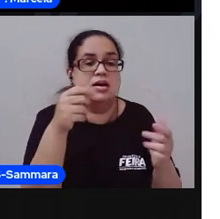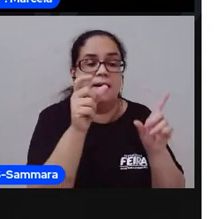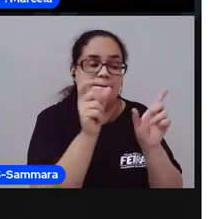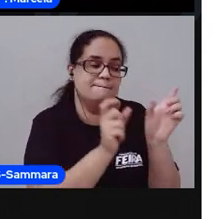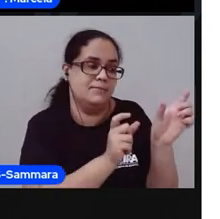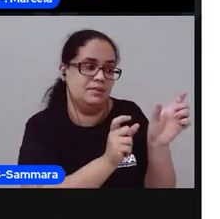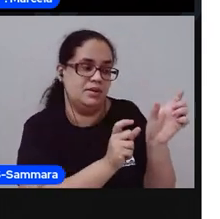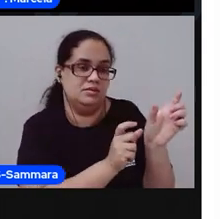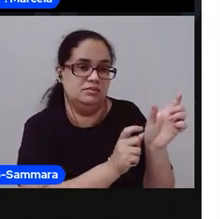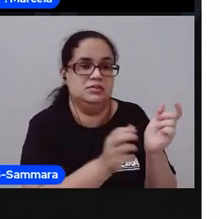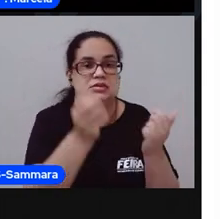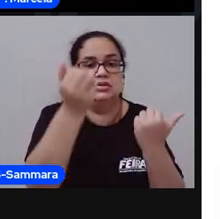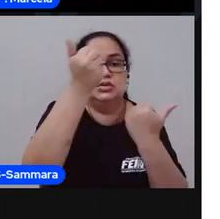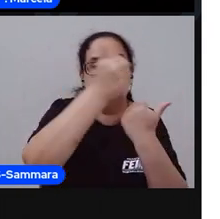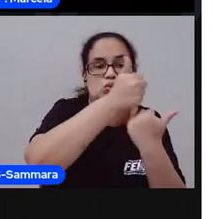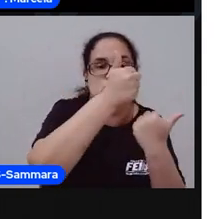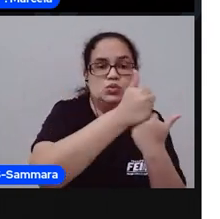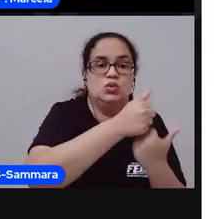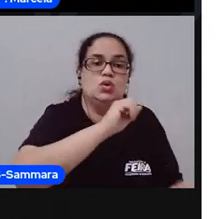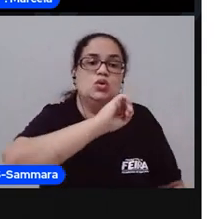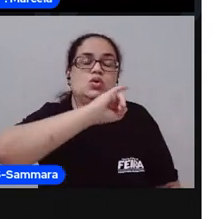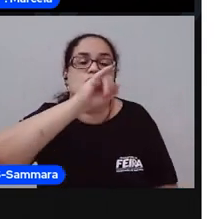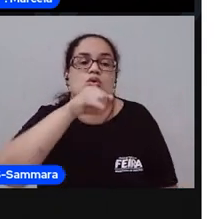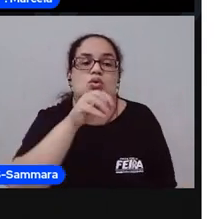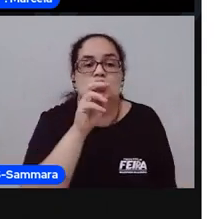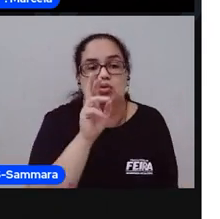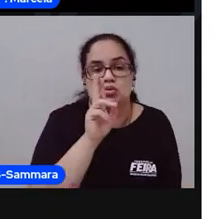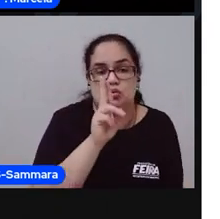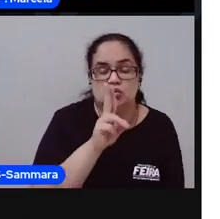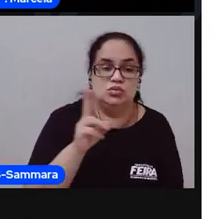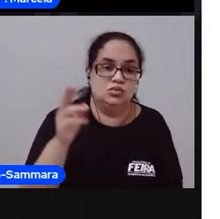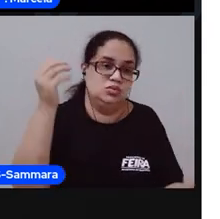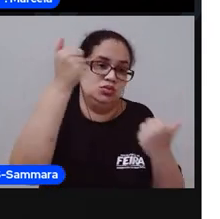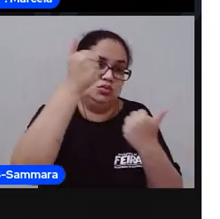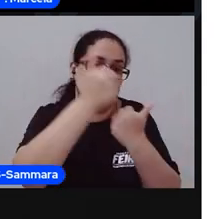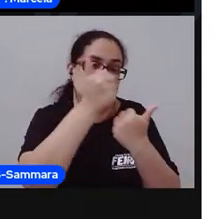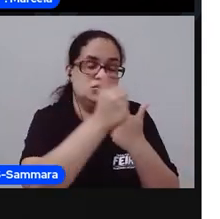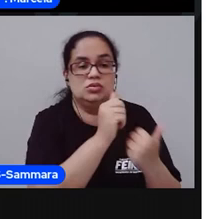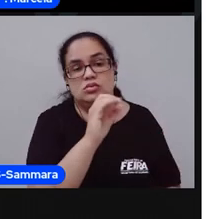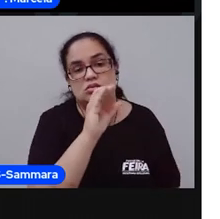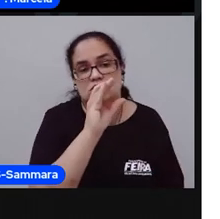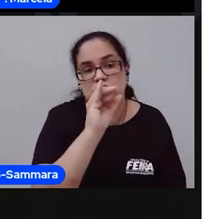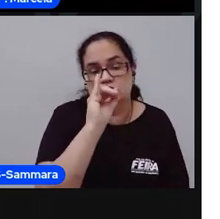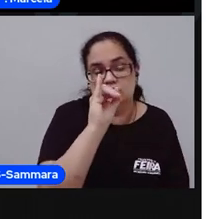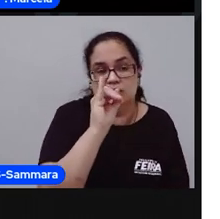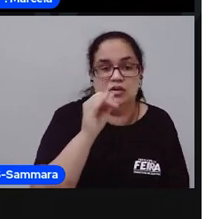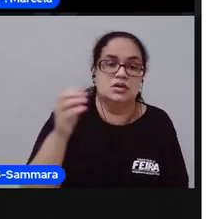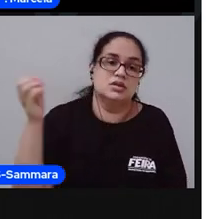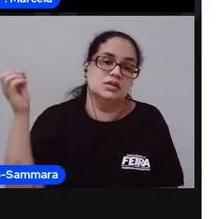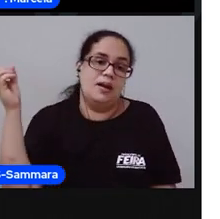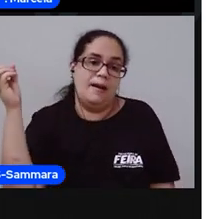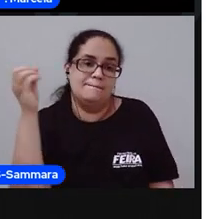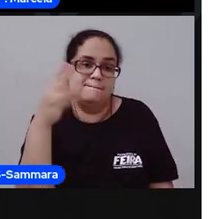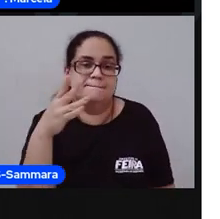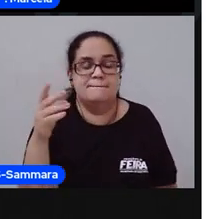trocou o ju pelo si. E aí, surgiu cimento.